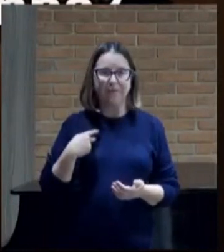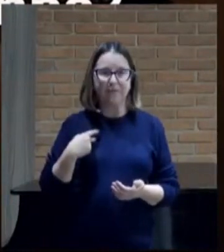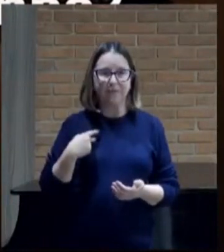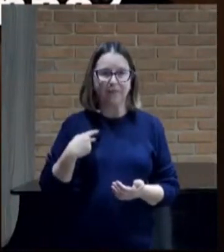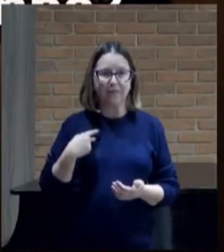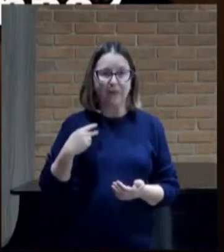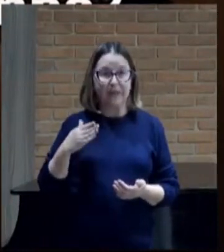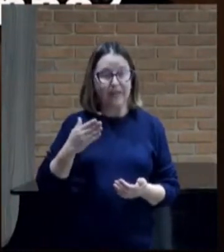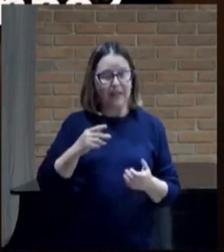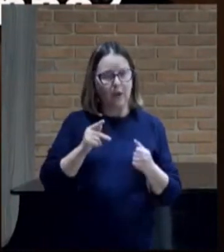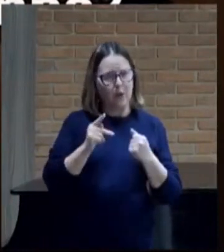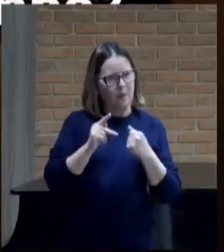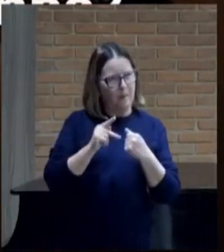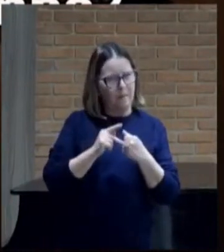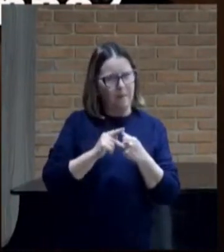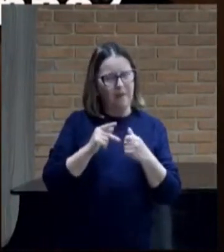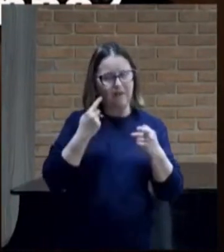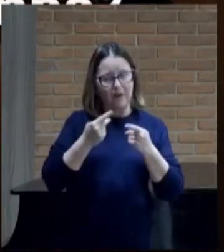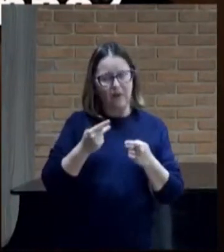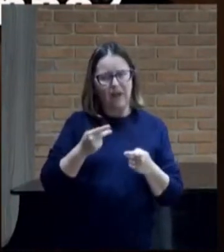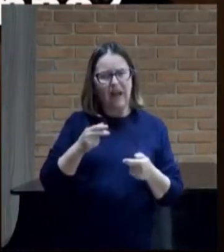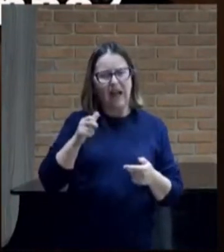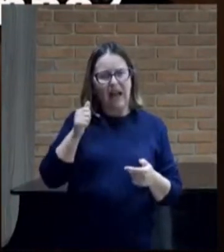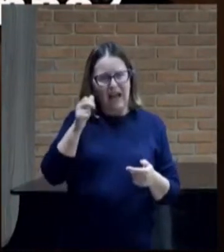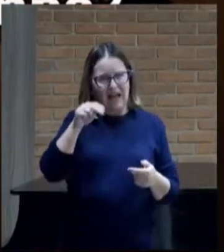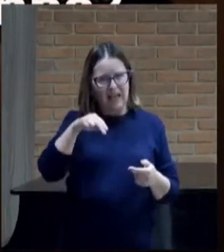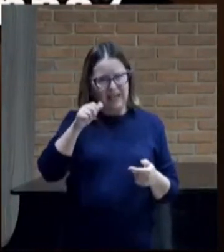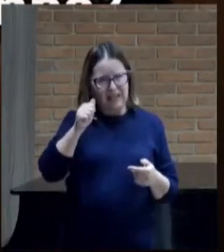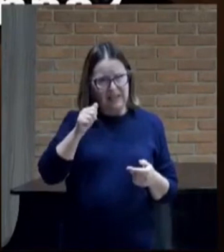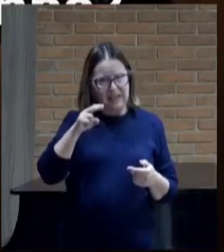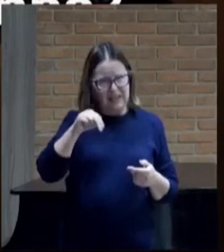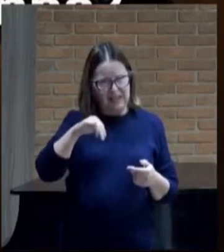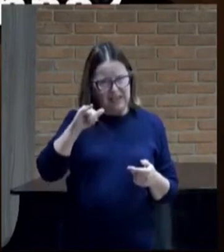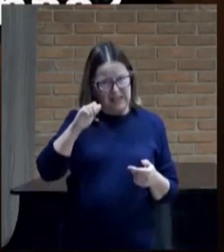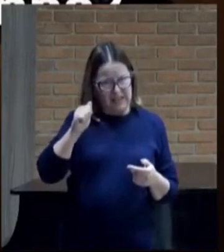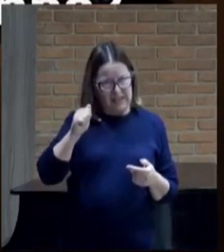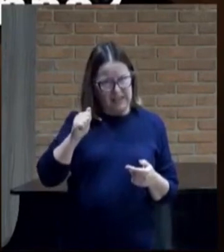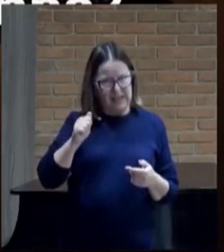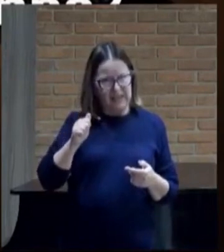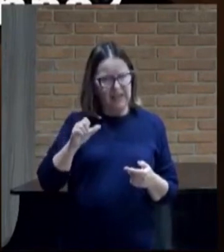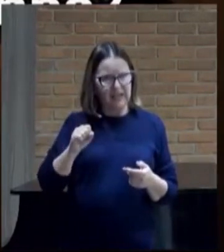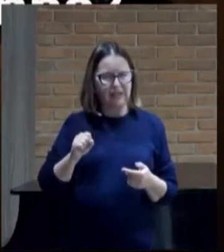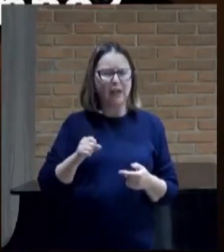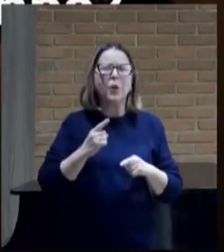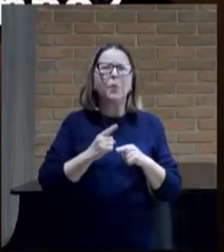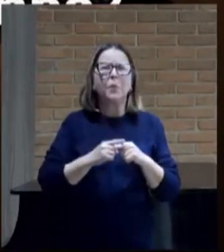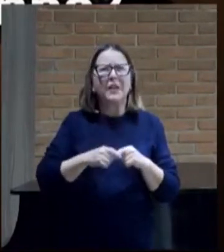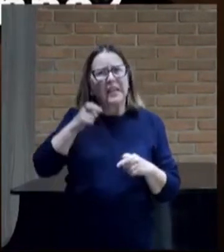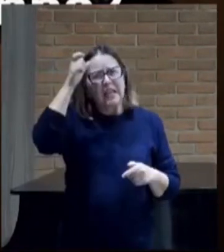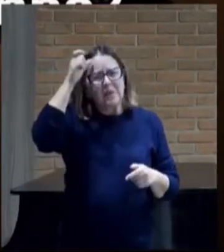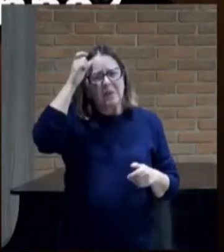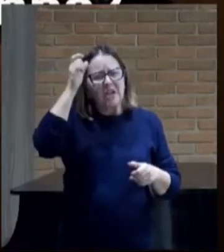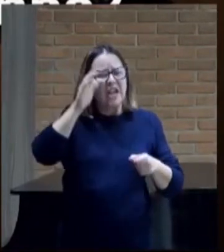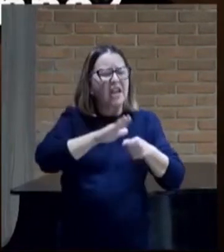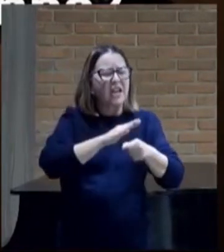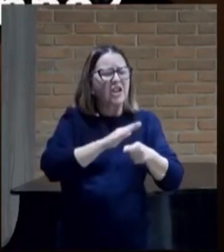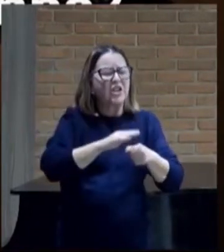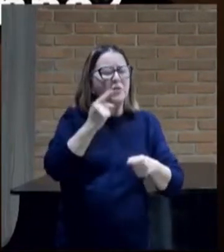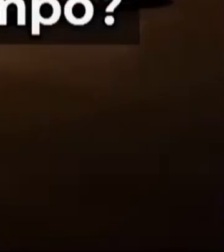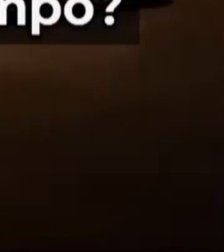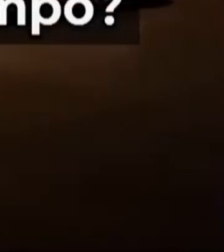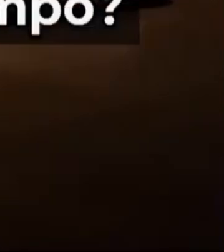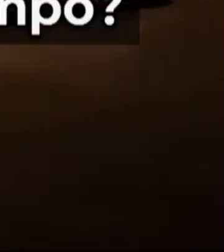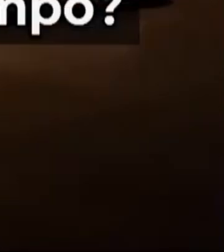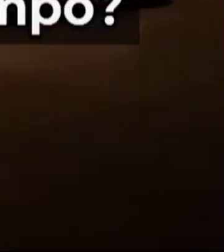disse Pedro, Ananias, por que encheu Satanás seu coração para que mentisses